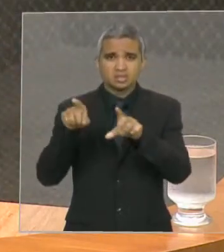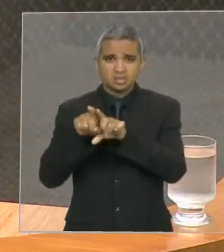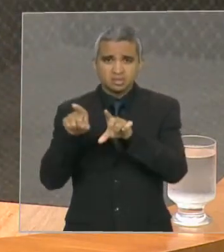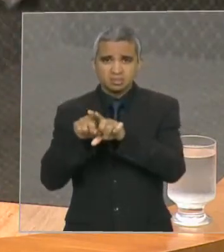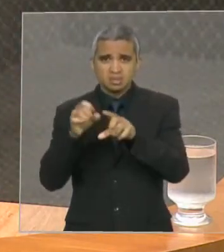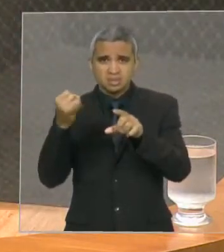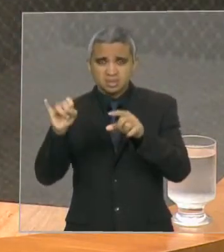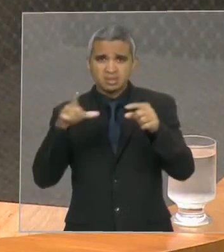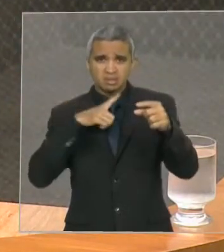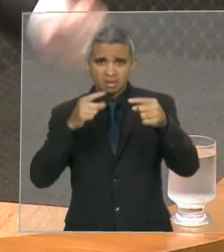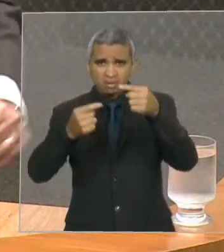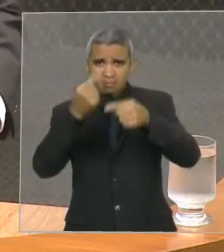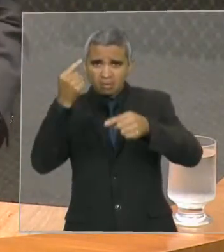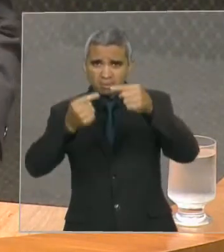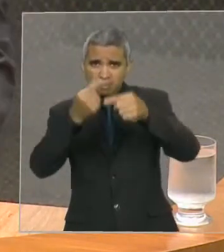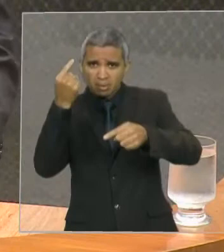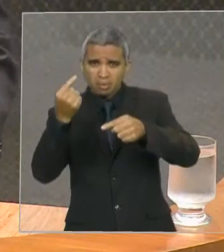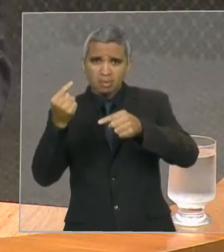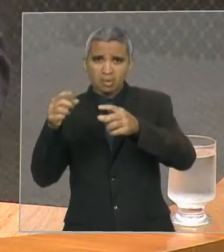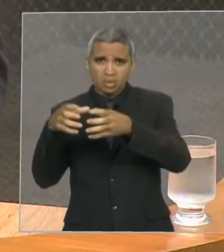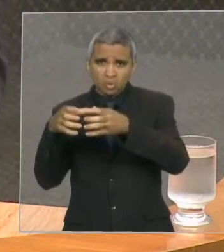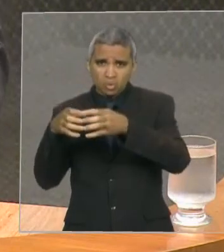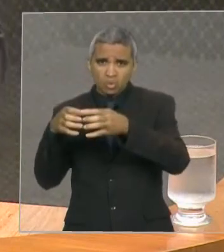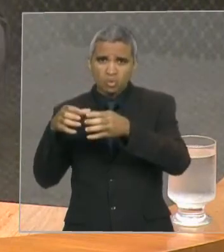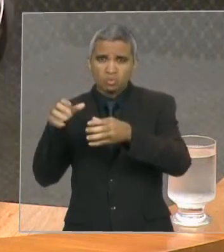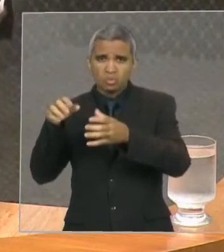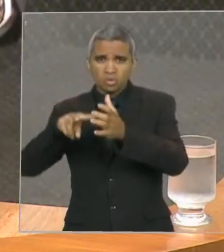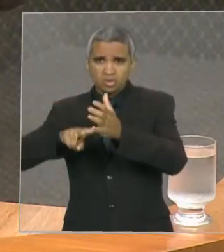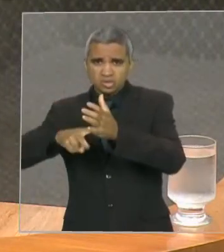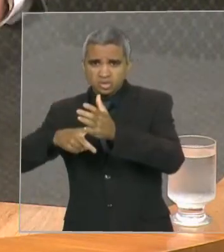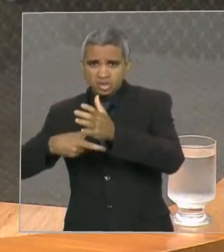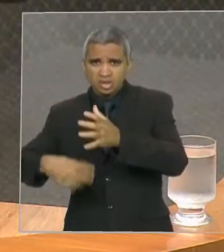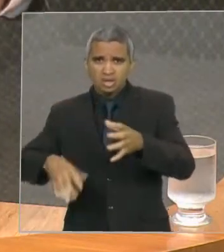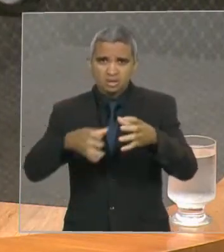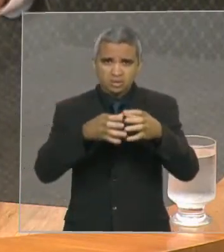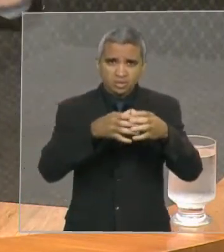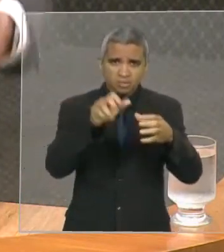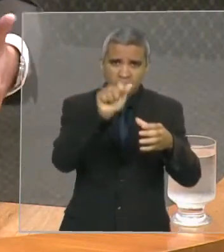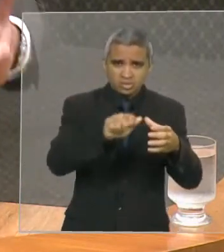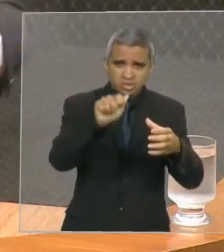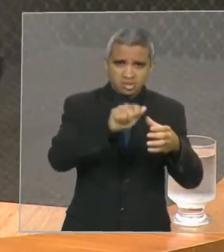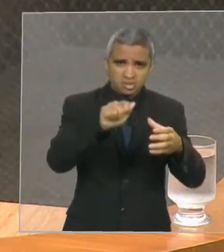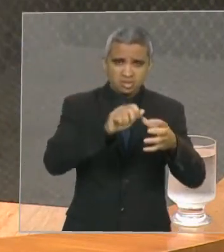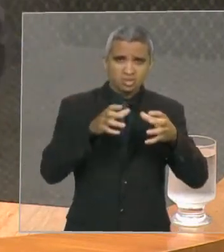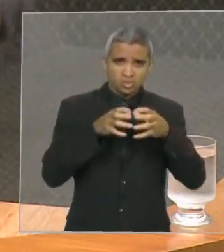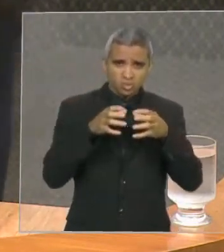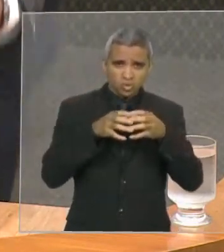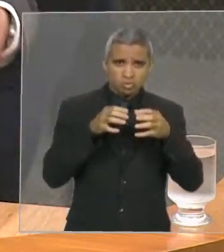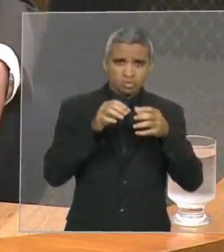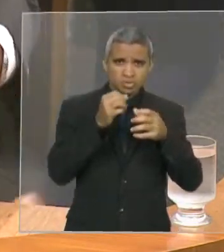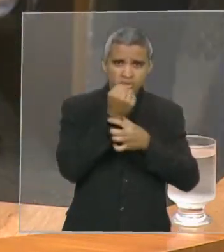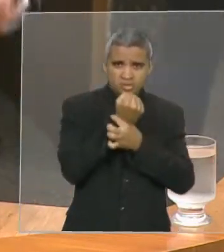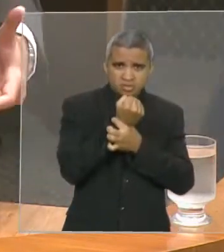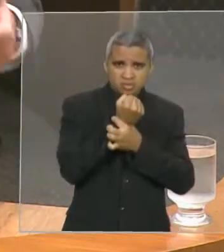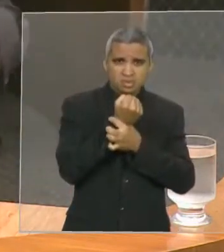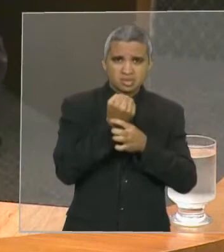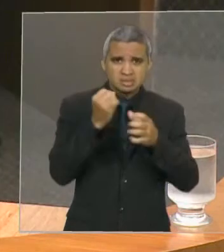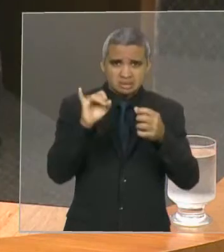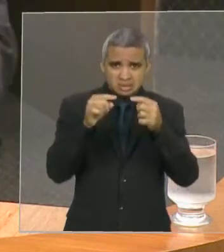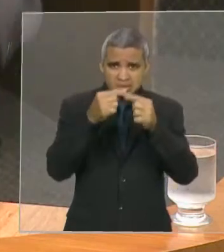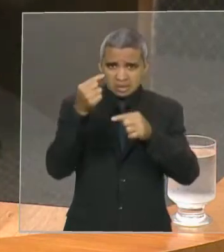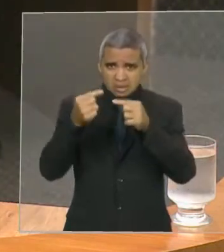sindicatos, que eles resolvam pessoalmente. Agora, nós não podemos assumir o ônus desse atentado à